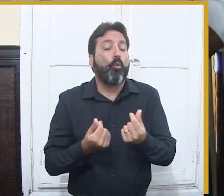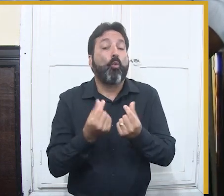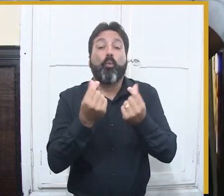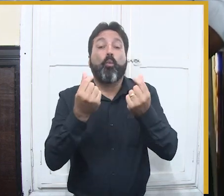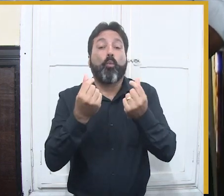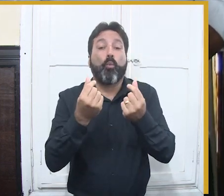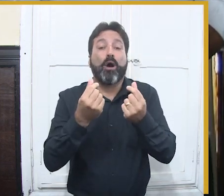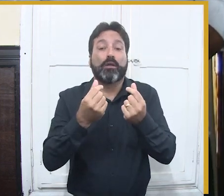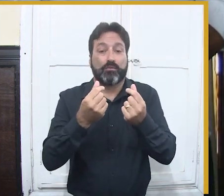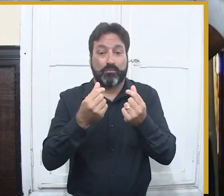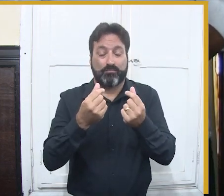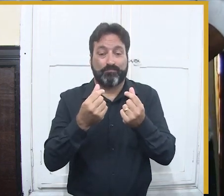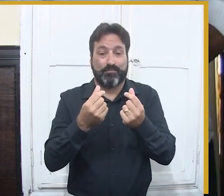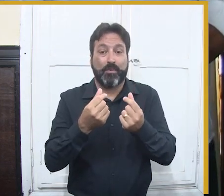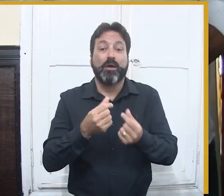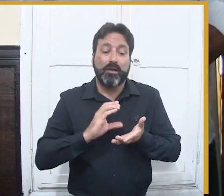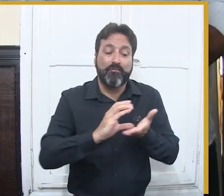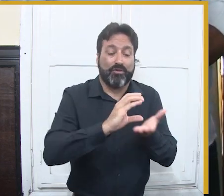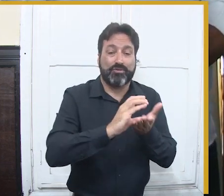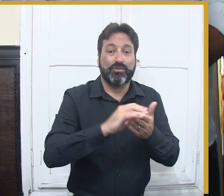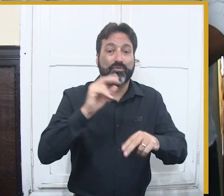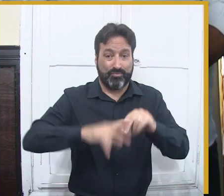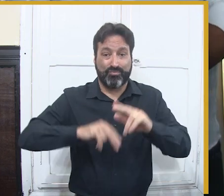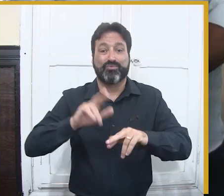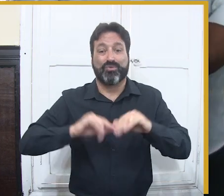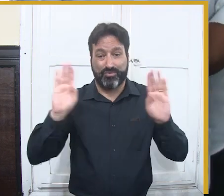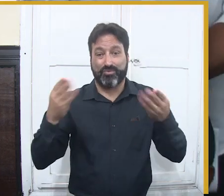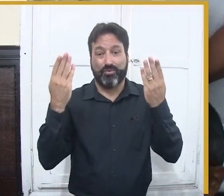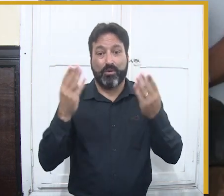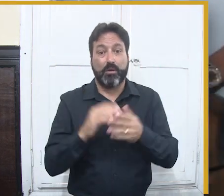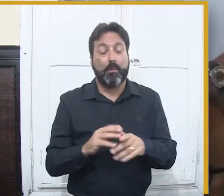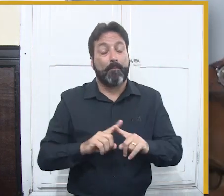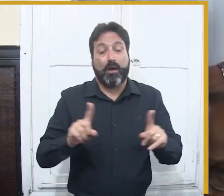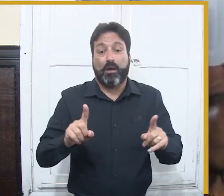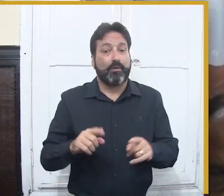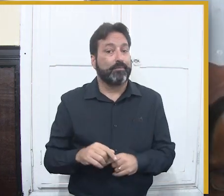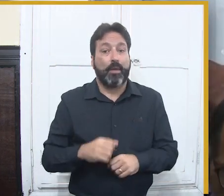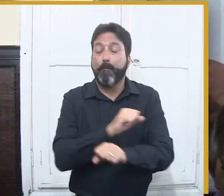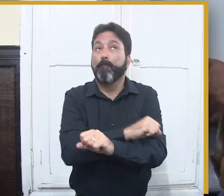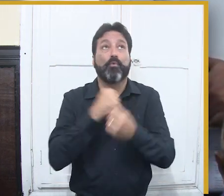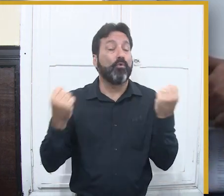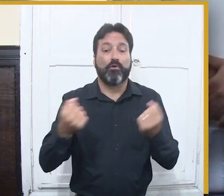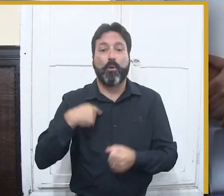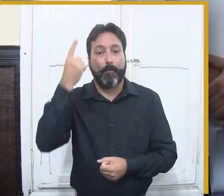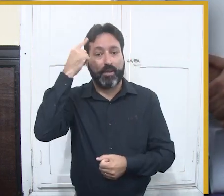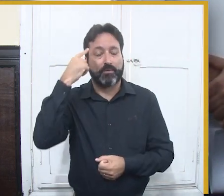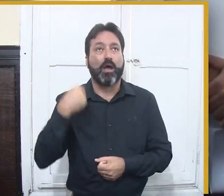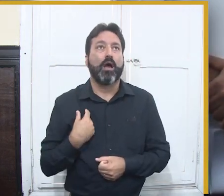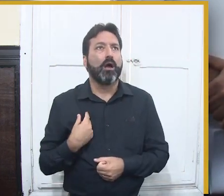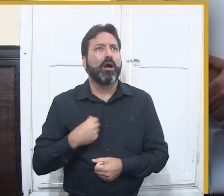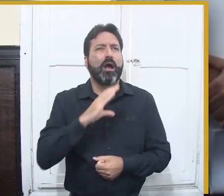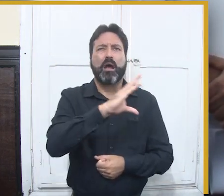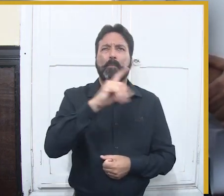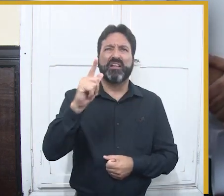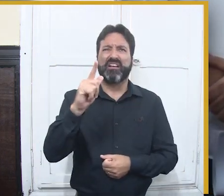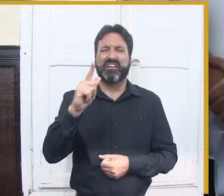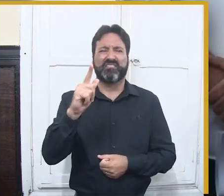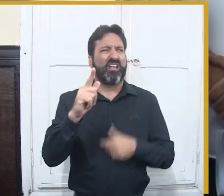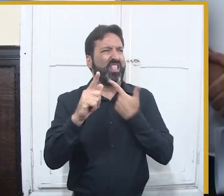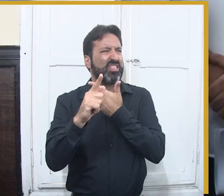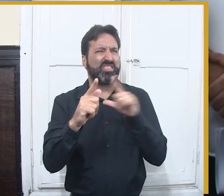recursos públicos durante muito tempo e ao longo desses 40 anos é praticamente impossível o Fabiana se